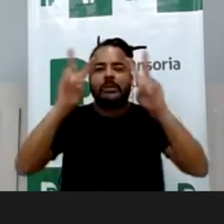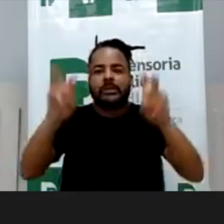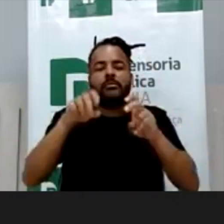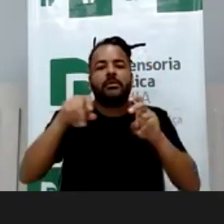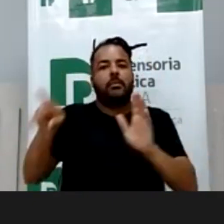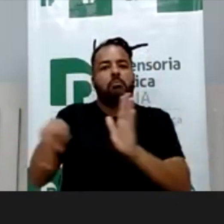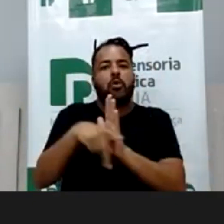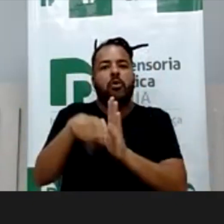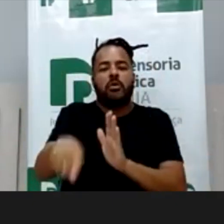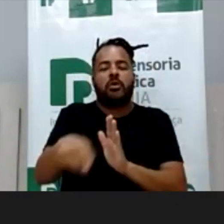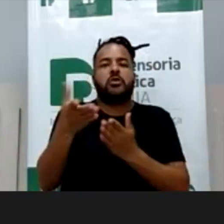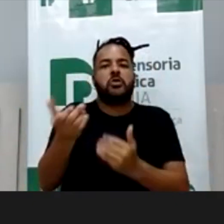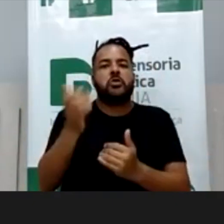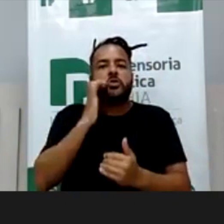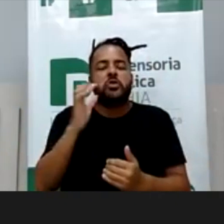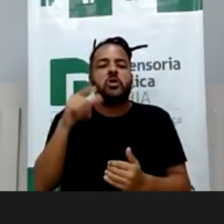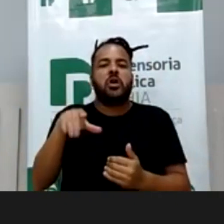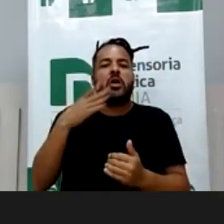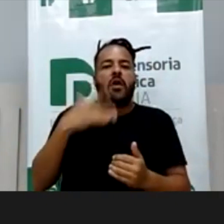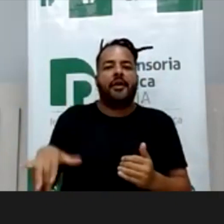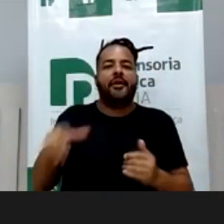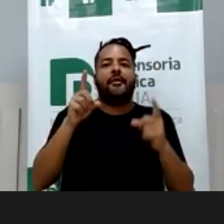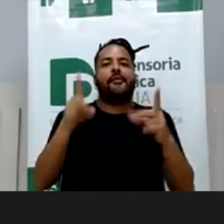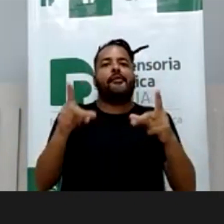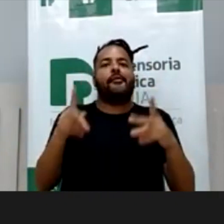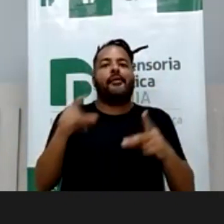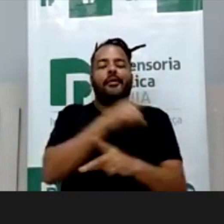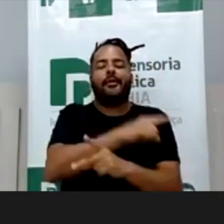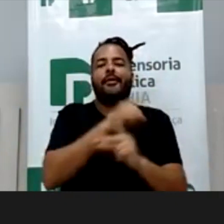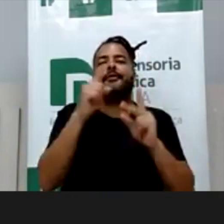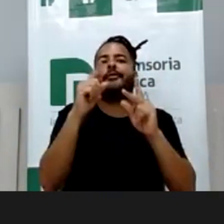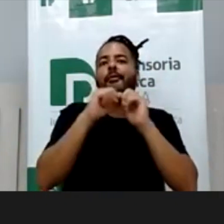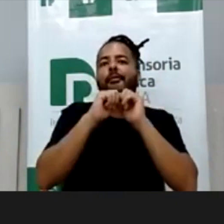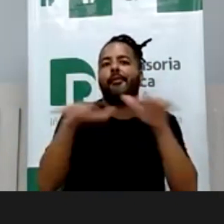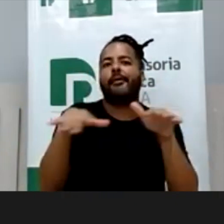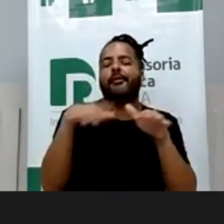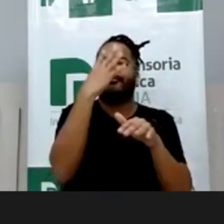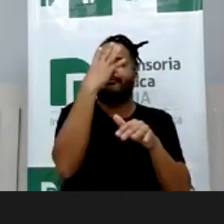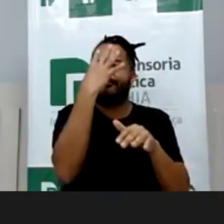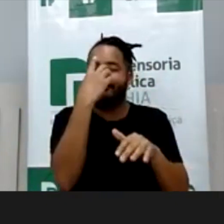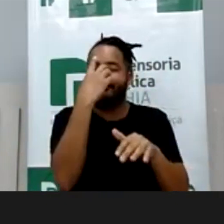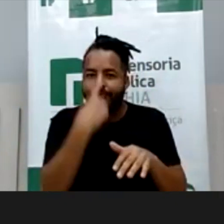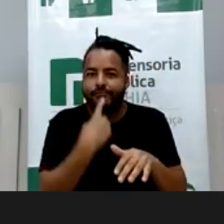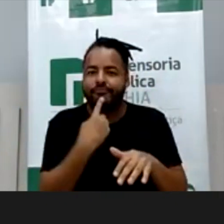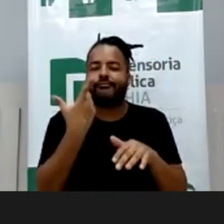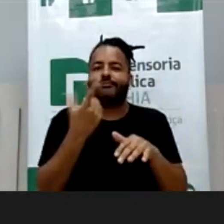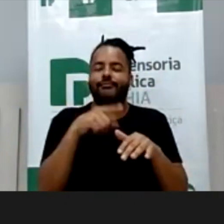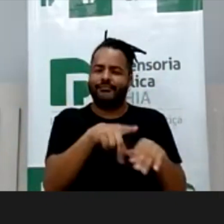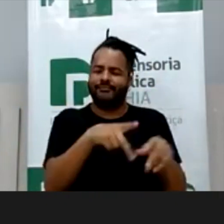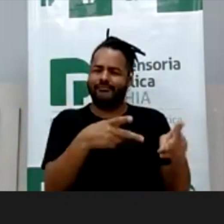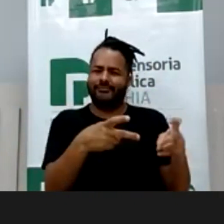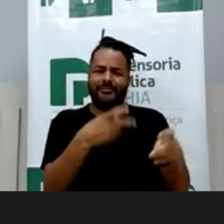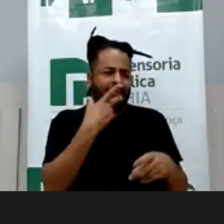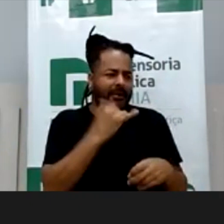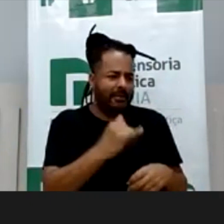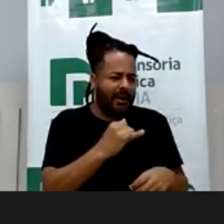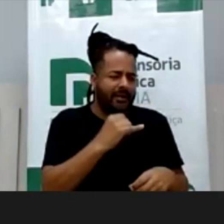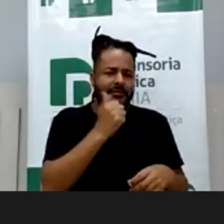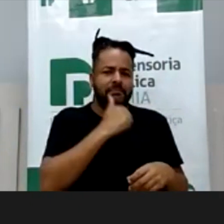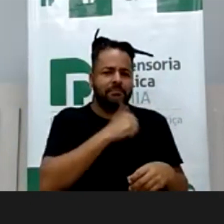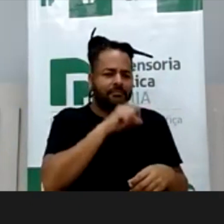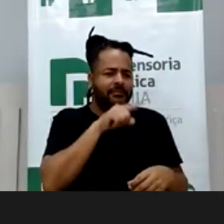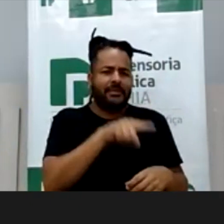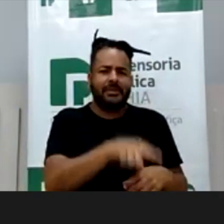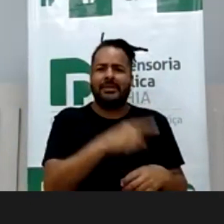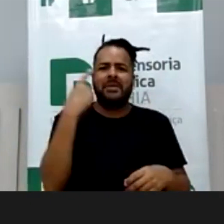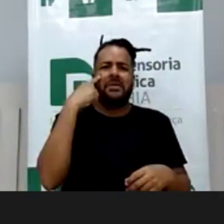que está muito longe, está muito perto de nós, a gente não se dá conta disso. E aí eu percebi, por exemplo, de alguns pais que eu atendi, que eles não tinham